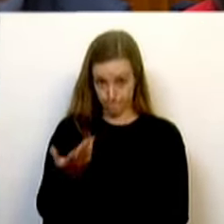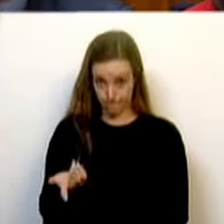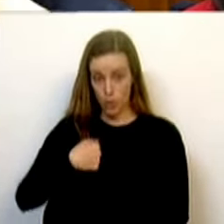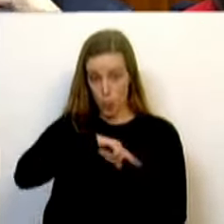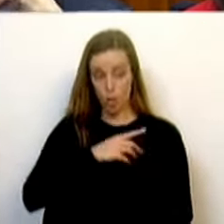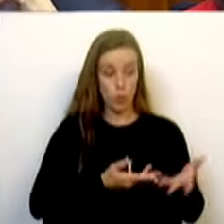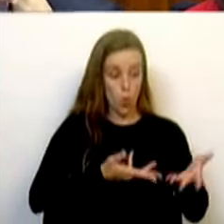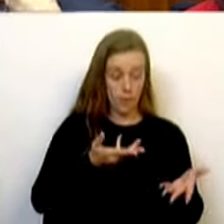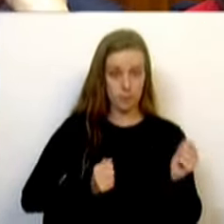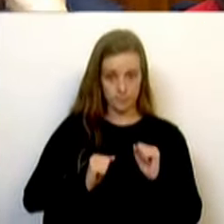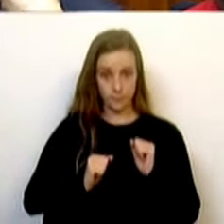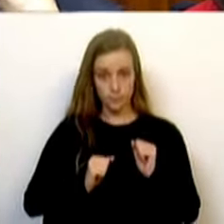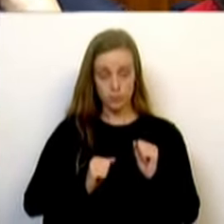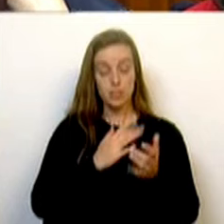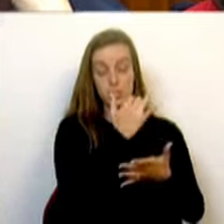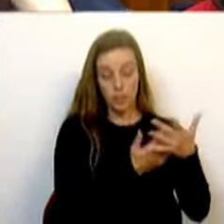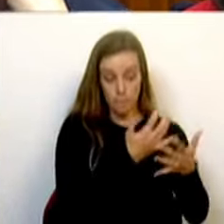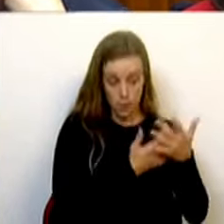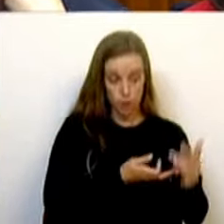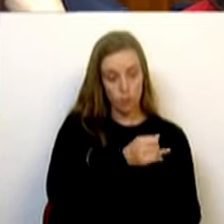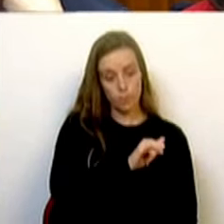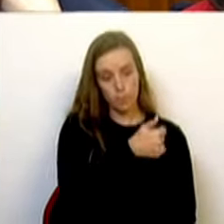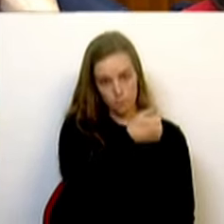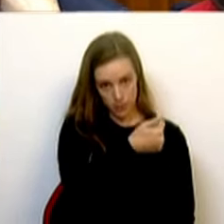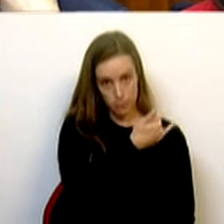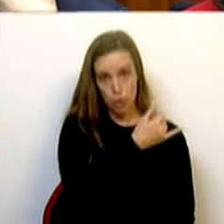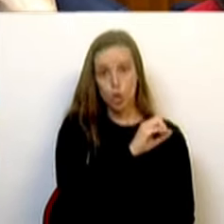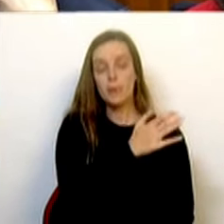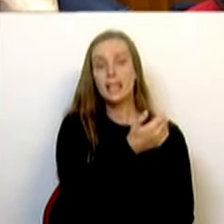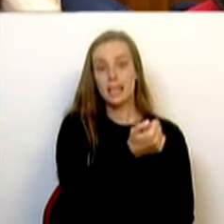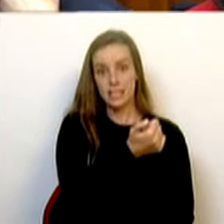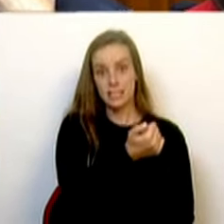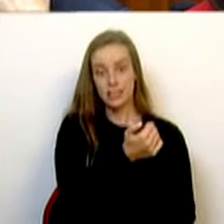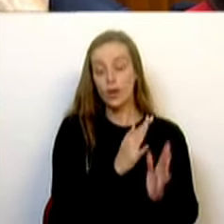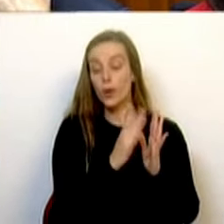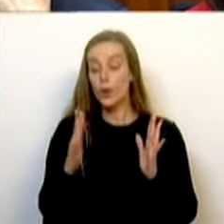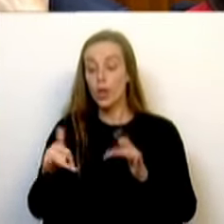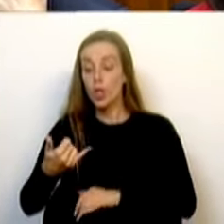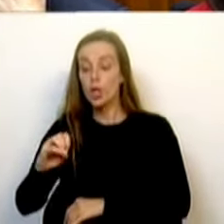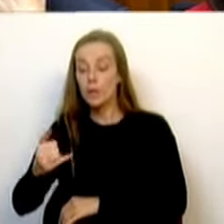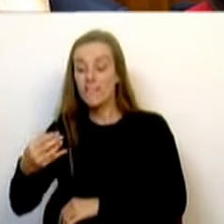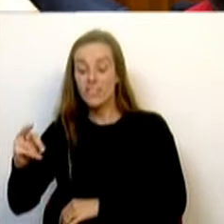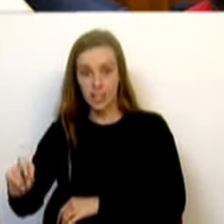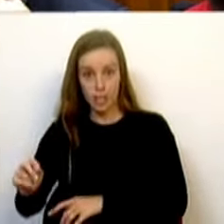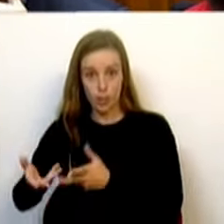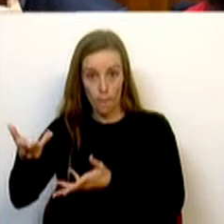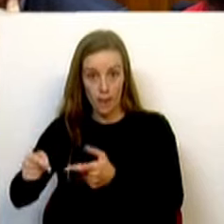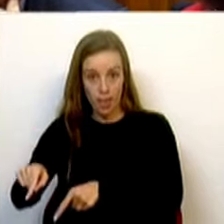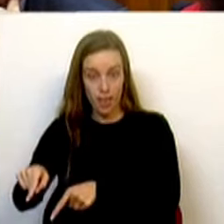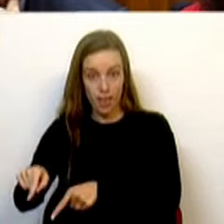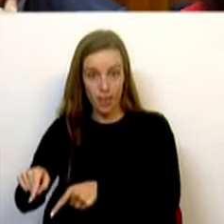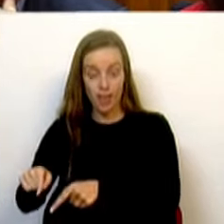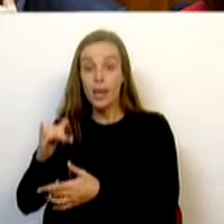o peso dos impostos no PIB de 2015 para 2023, o peso dos impostos